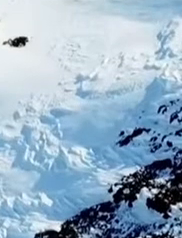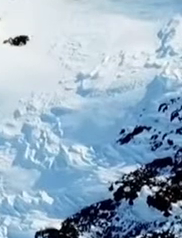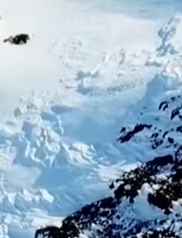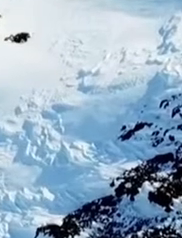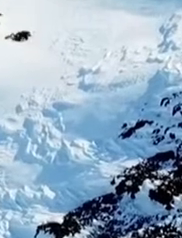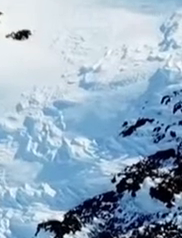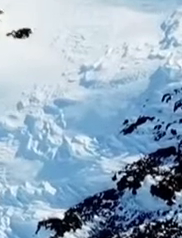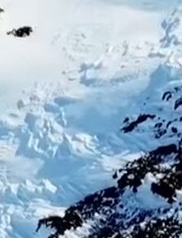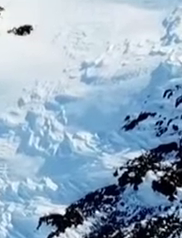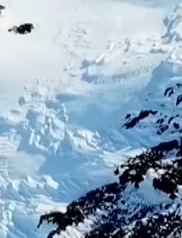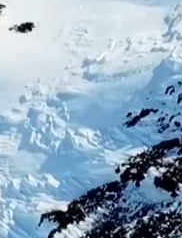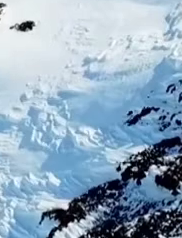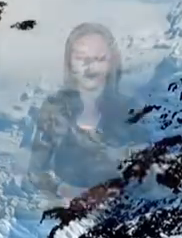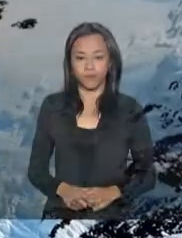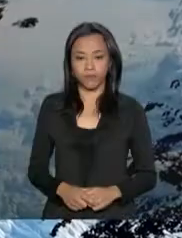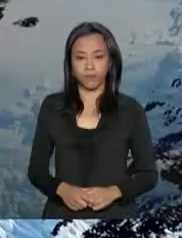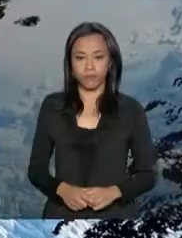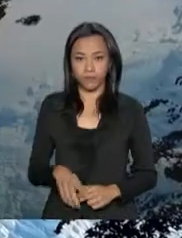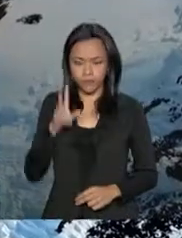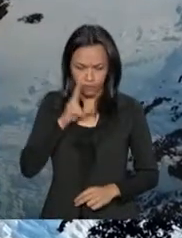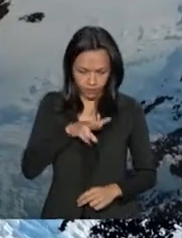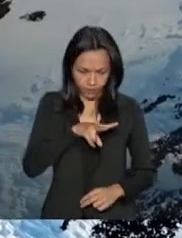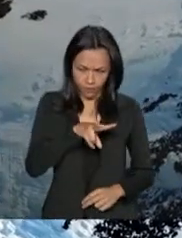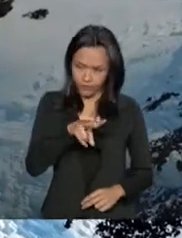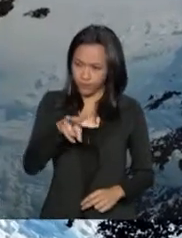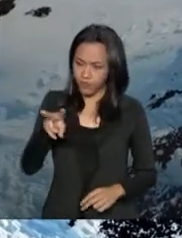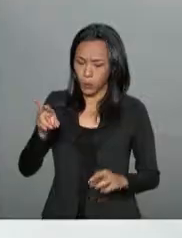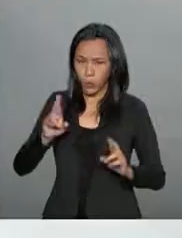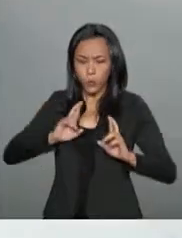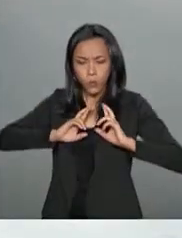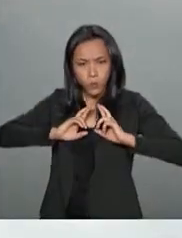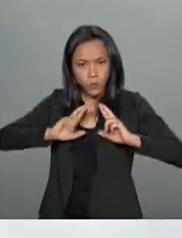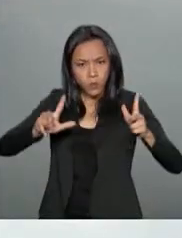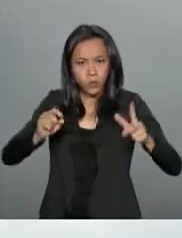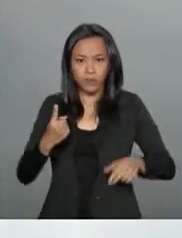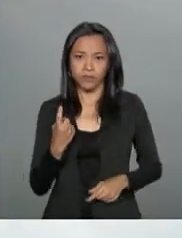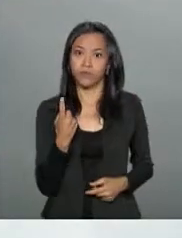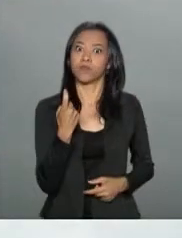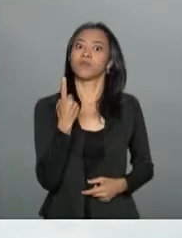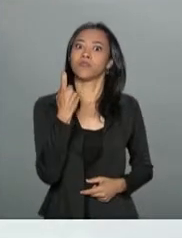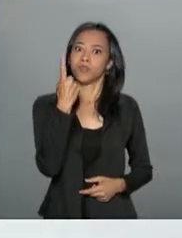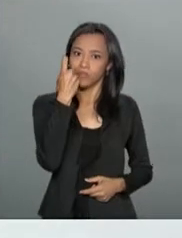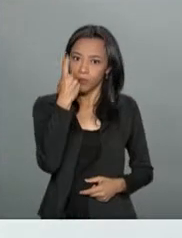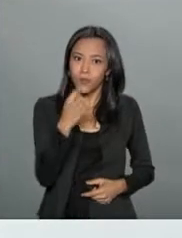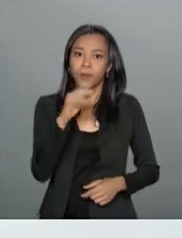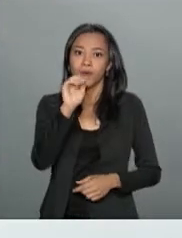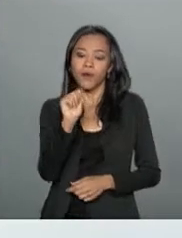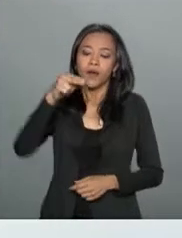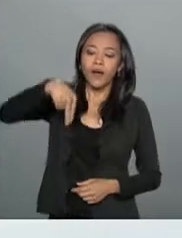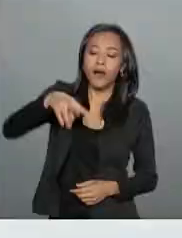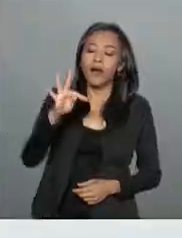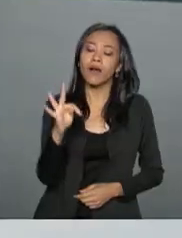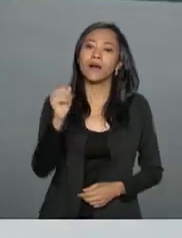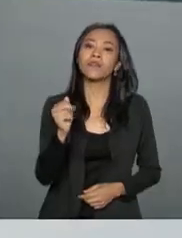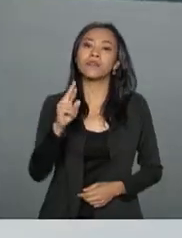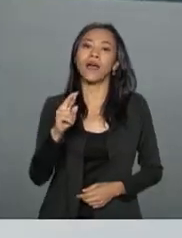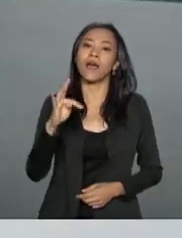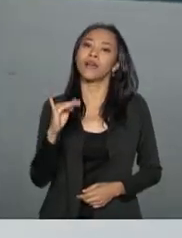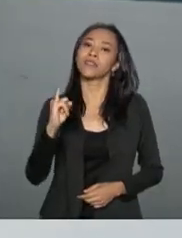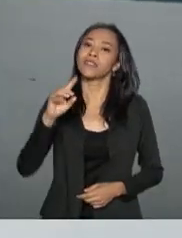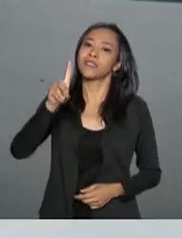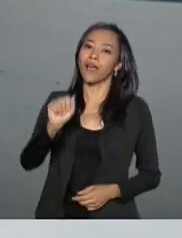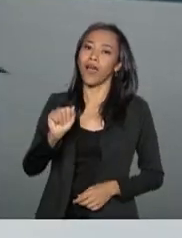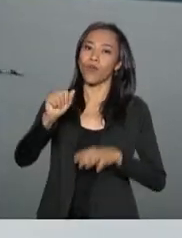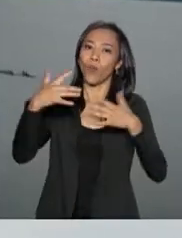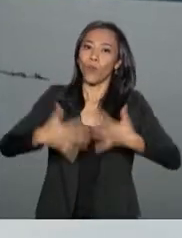Logo se vê que esse é um ambiente diferente, único. Antártica, continente branco, o último